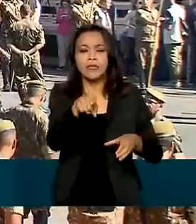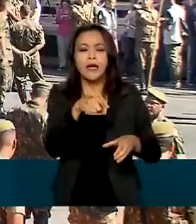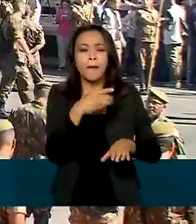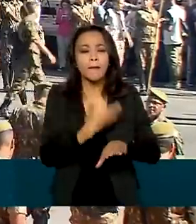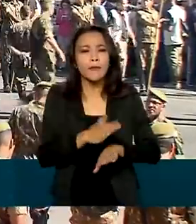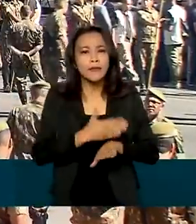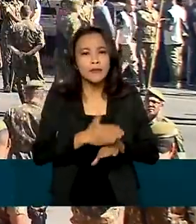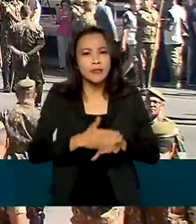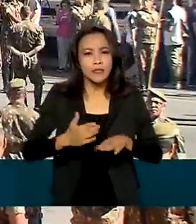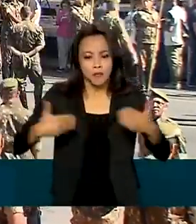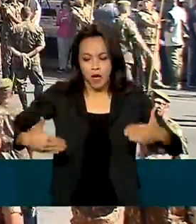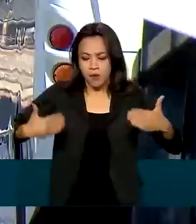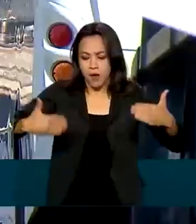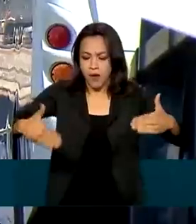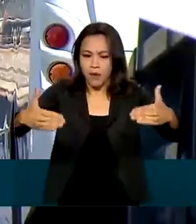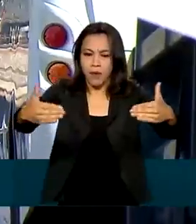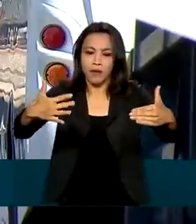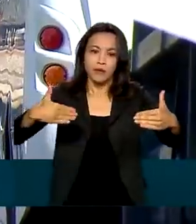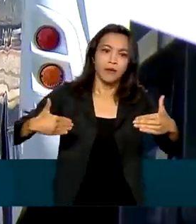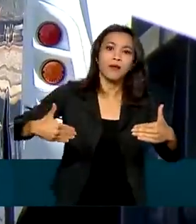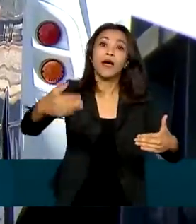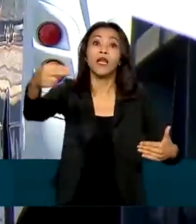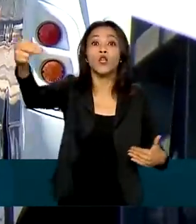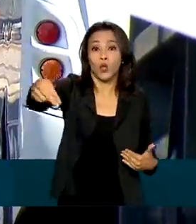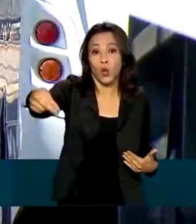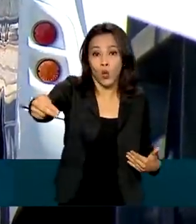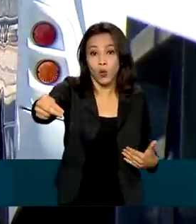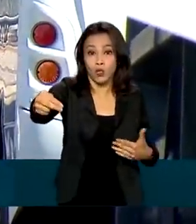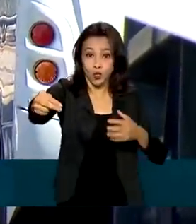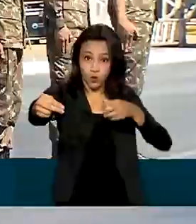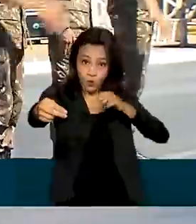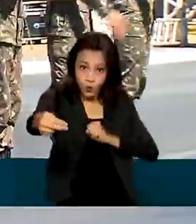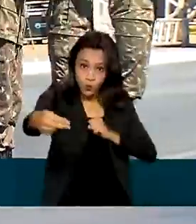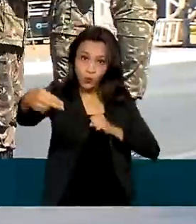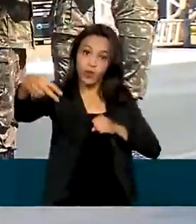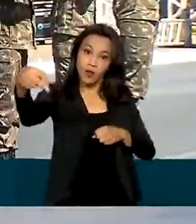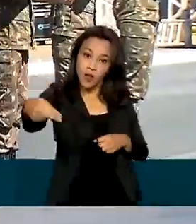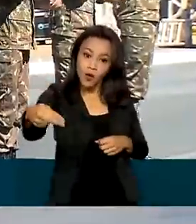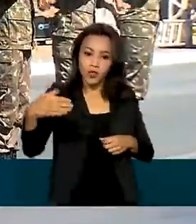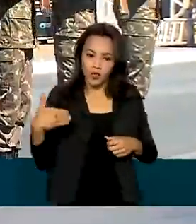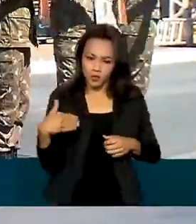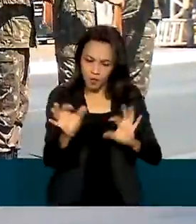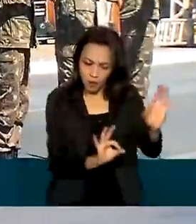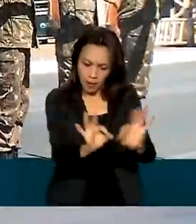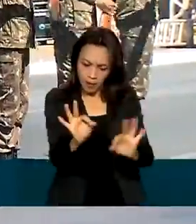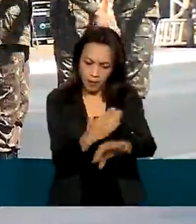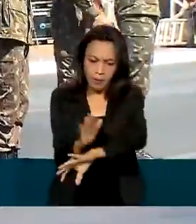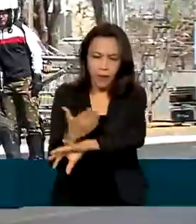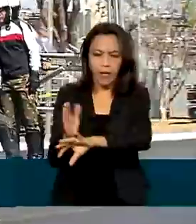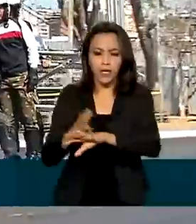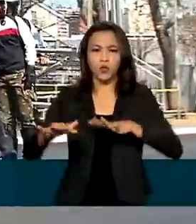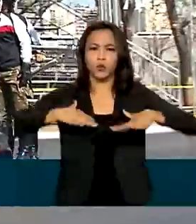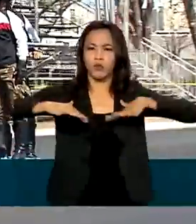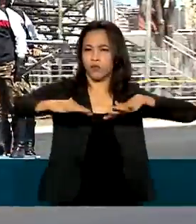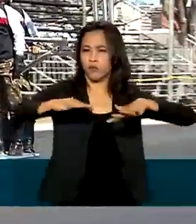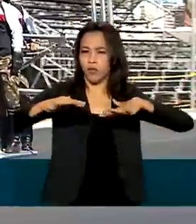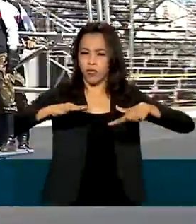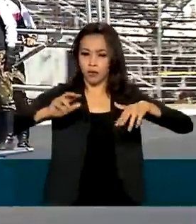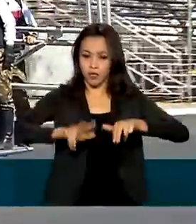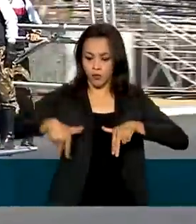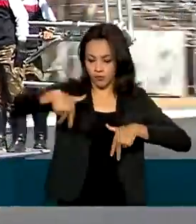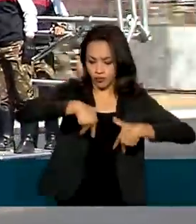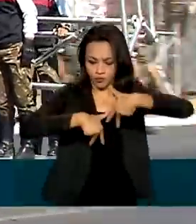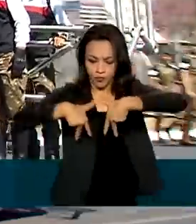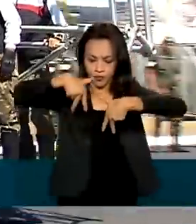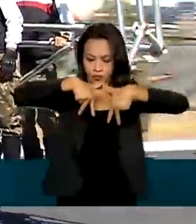norte do eixo monumental, na esplanada dos ministérios. Acertaram a sincronia dos movimentos e até a pirâmide